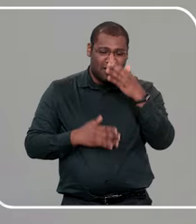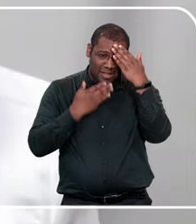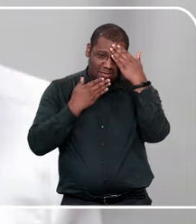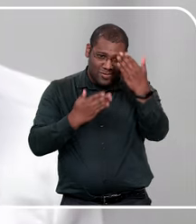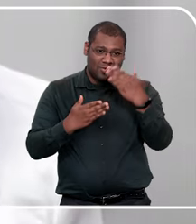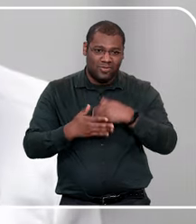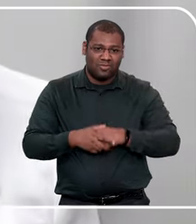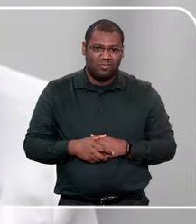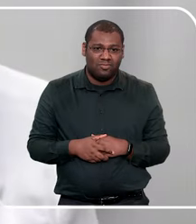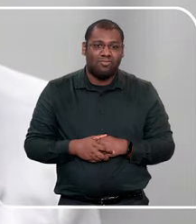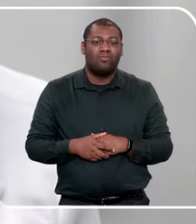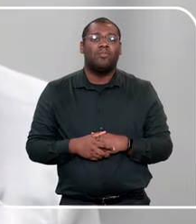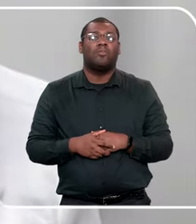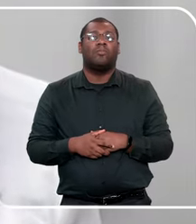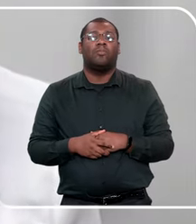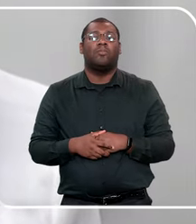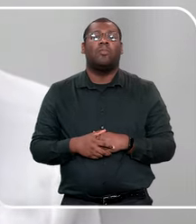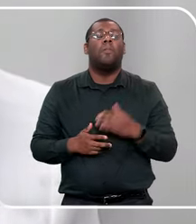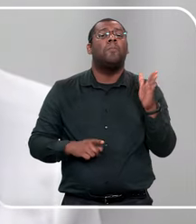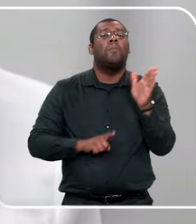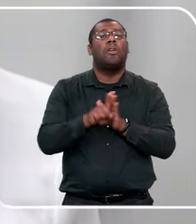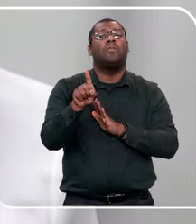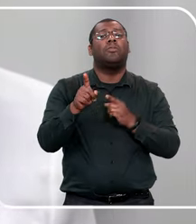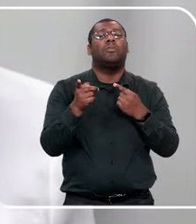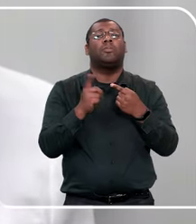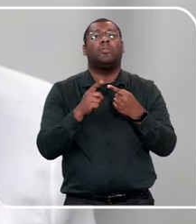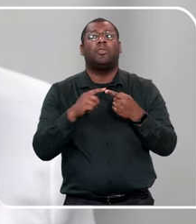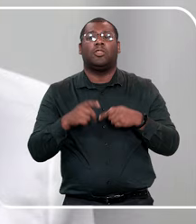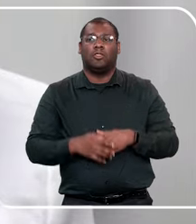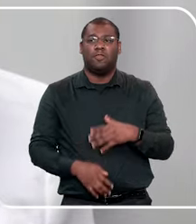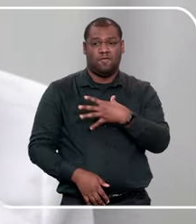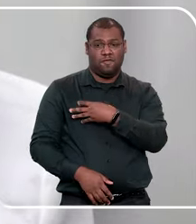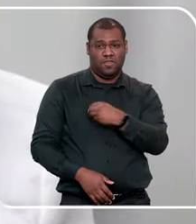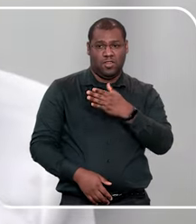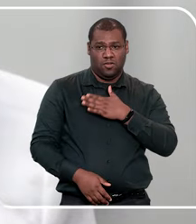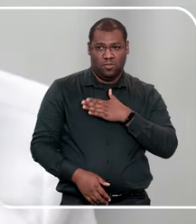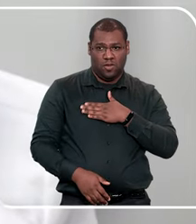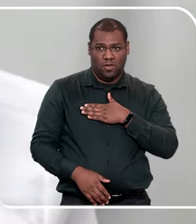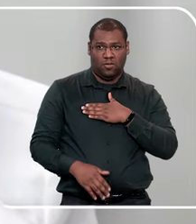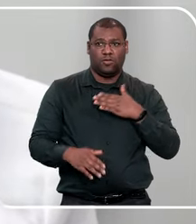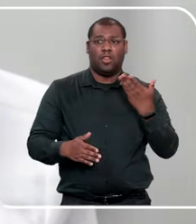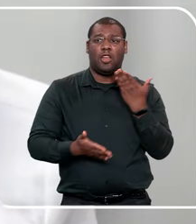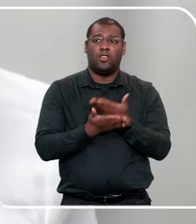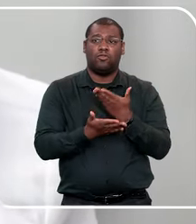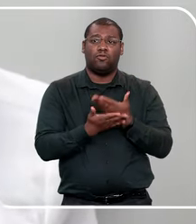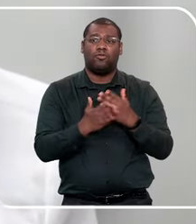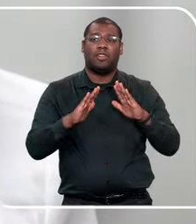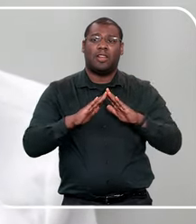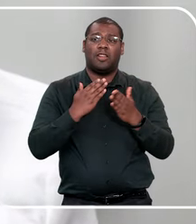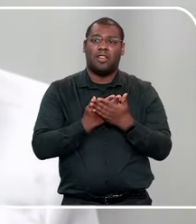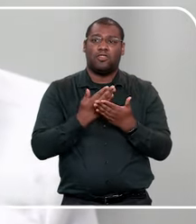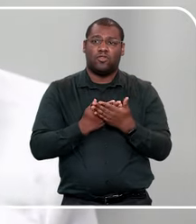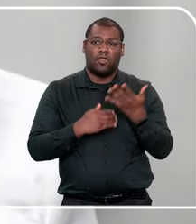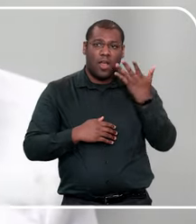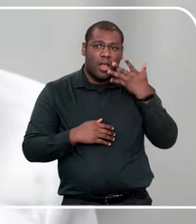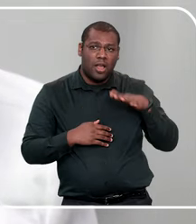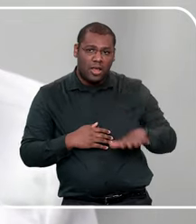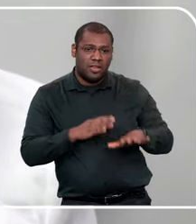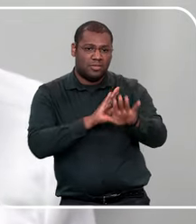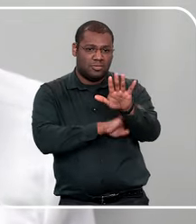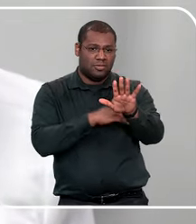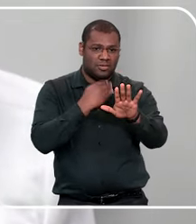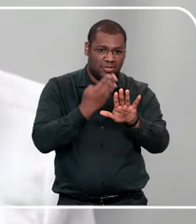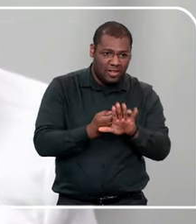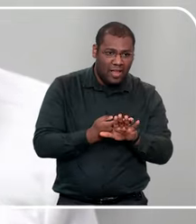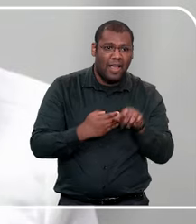Então, eu vou iniciar aqui, as perguntas, a primeira é, meu filho estuda em uma creche, e ele tem rotina do banho, na escola, e faz trocas